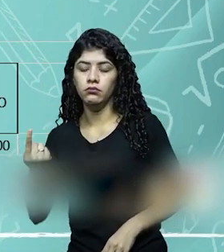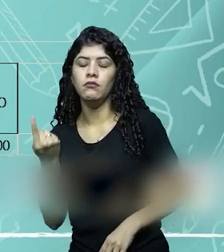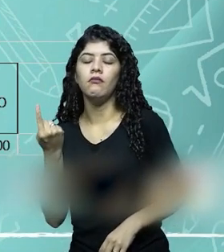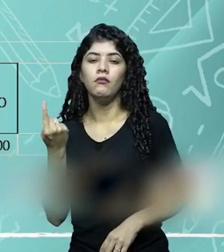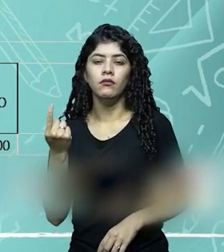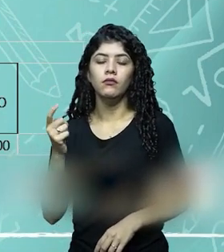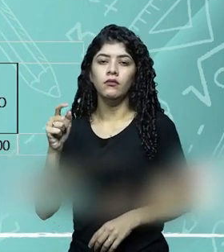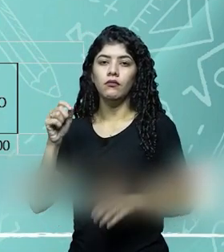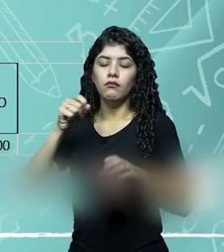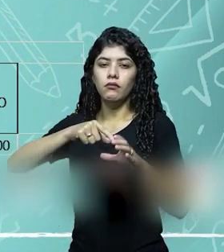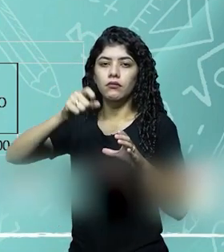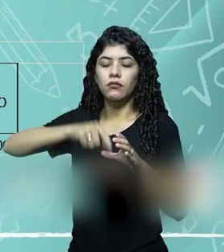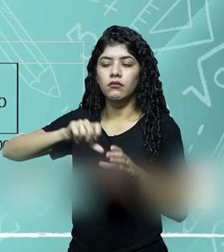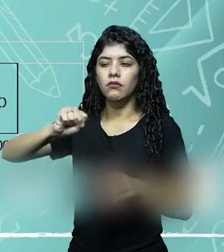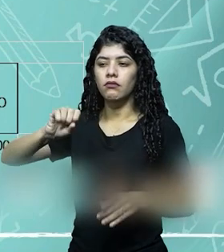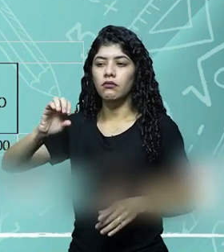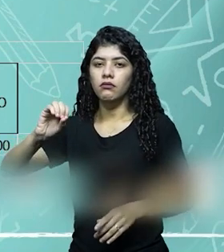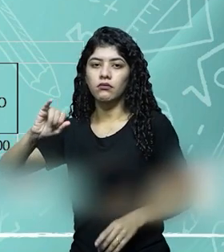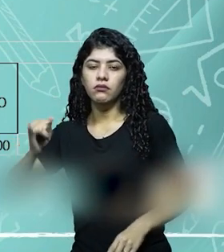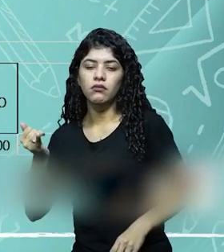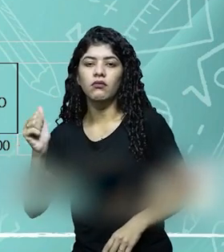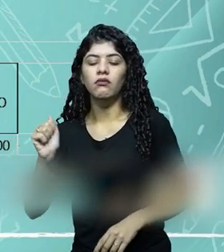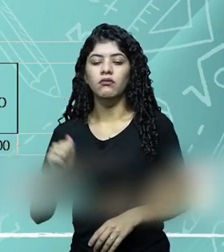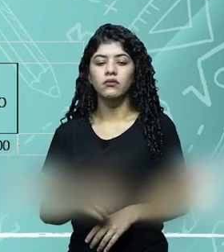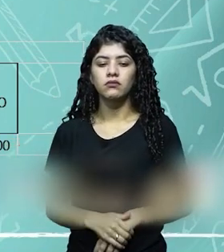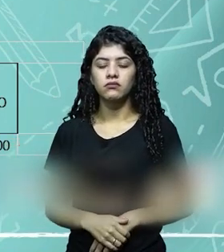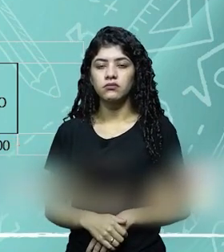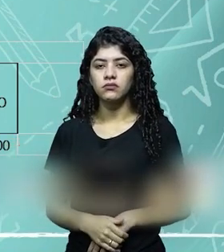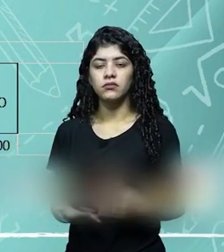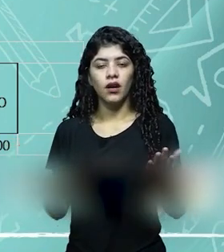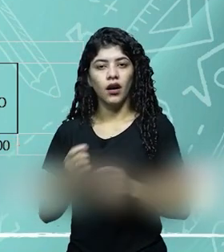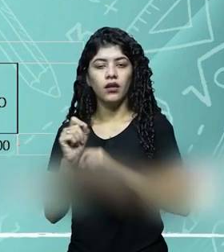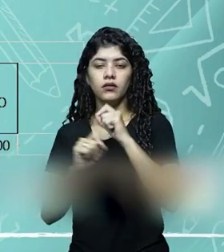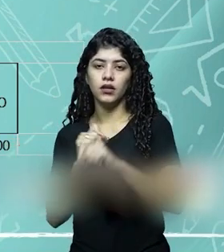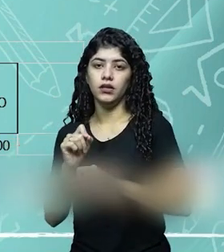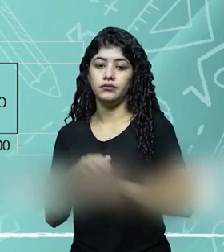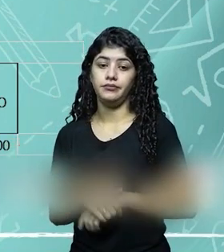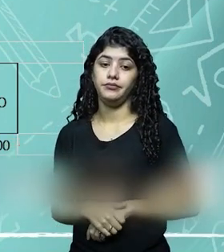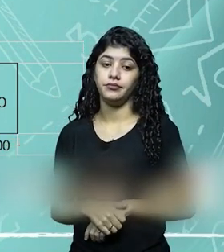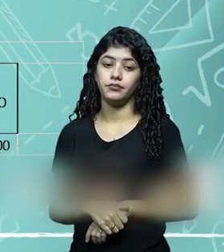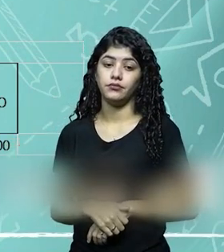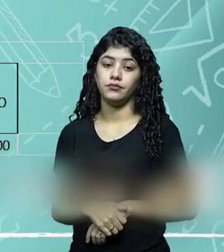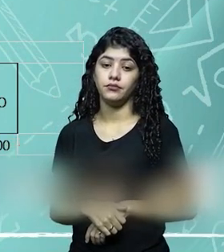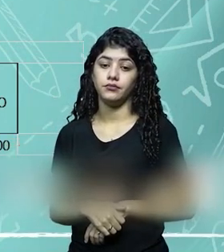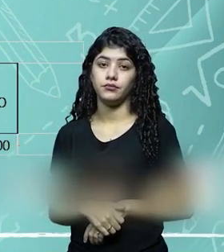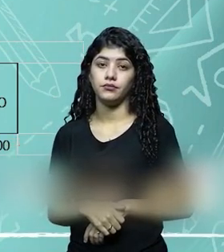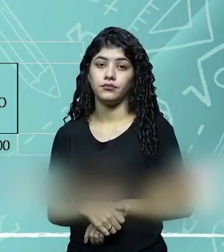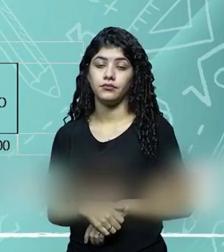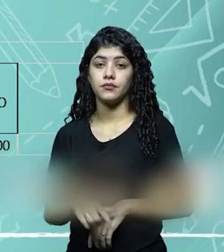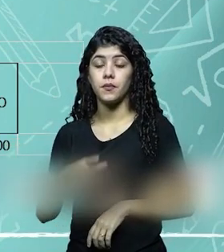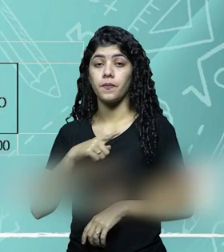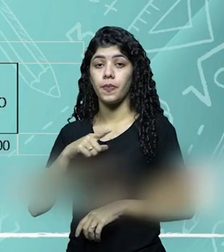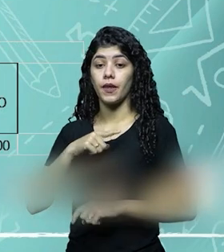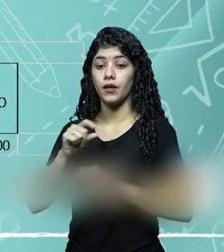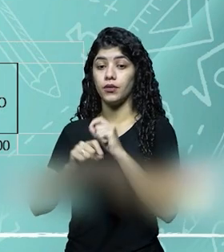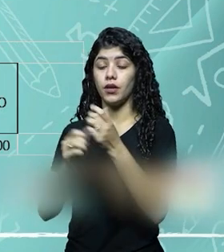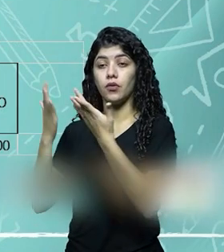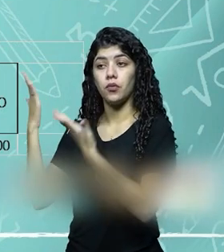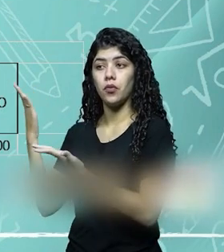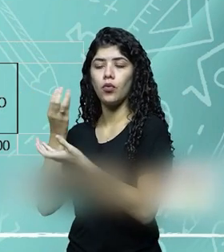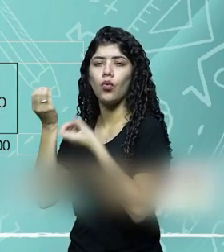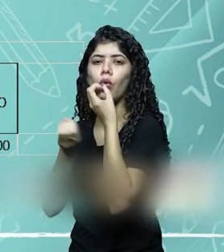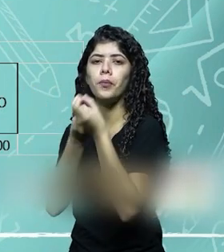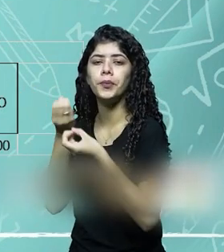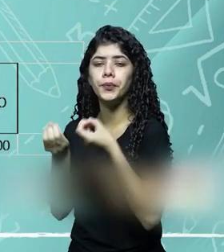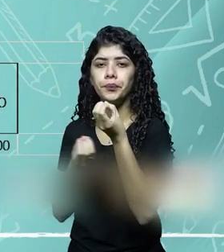soja. Então, quando você vai lançar no livro diário, levando em consideração as partidas dobradas, você vai fazer um lançamento de primeira